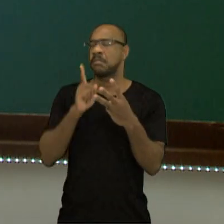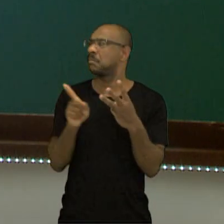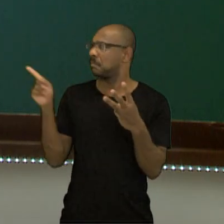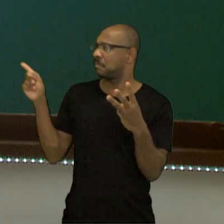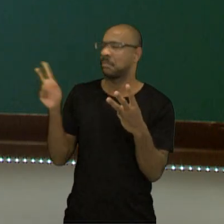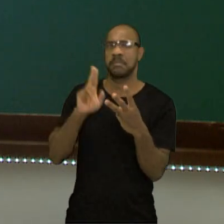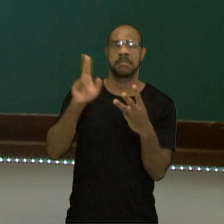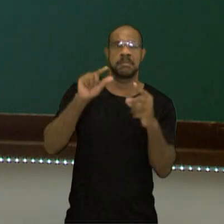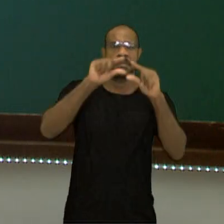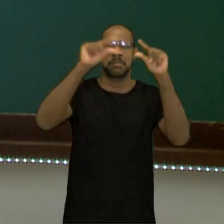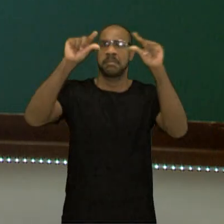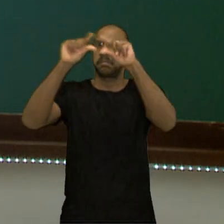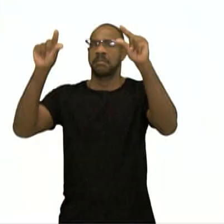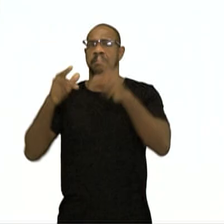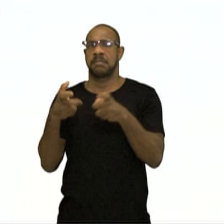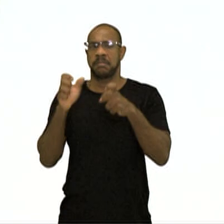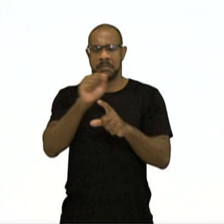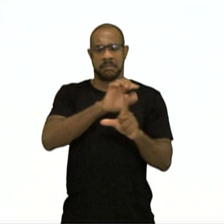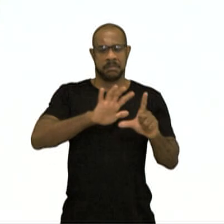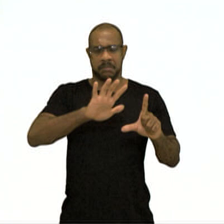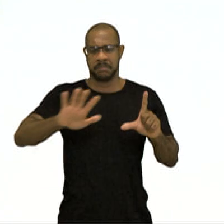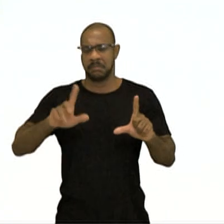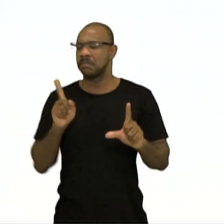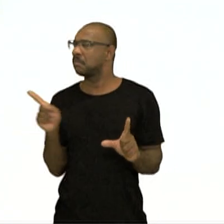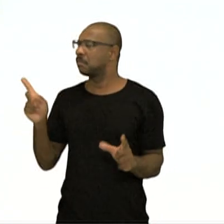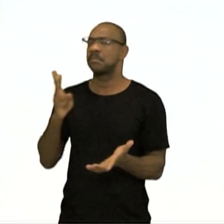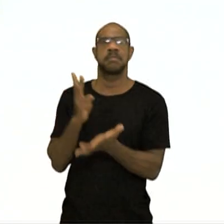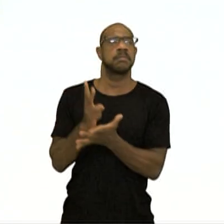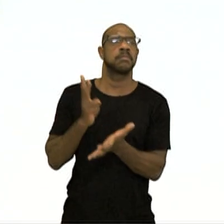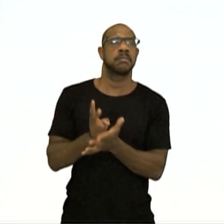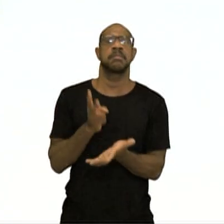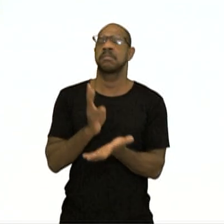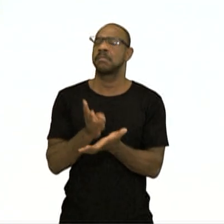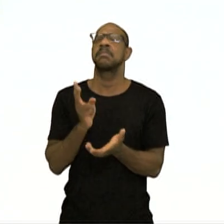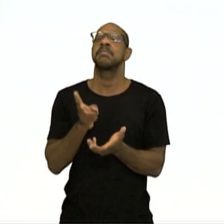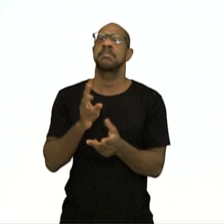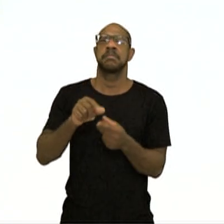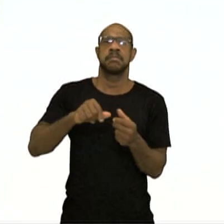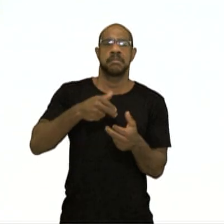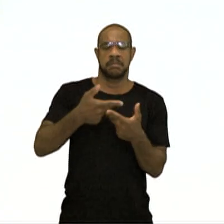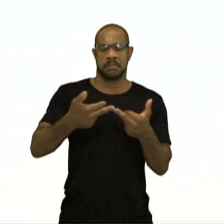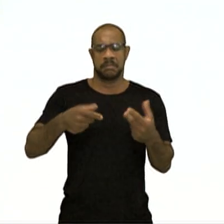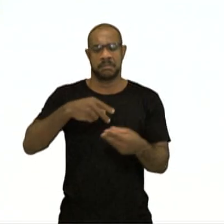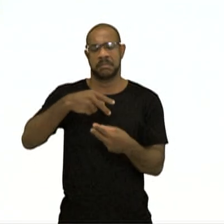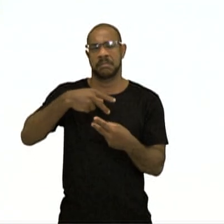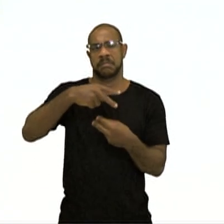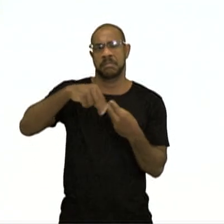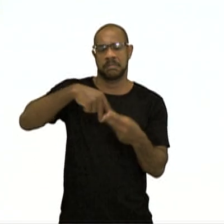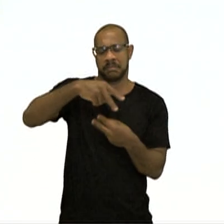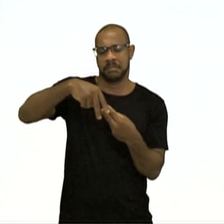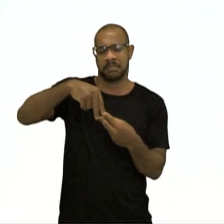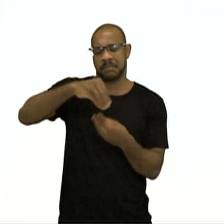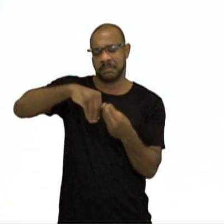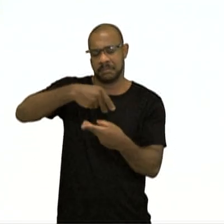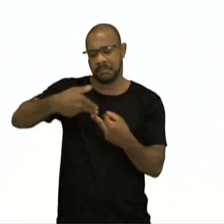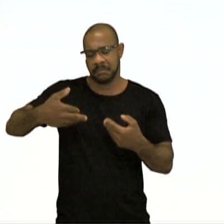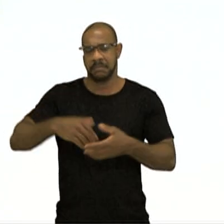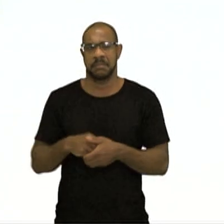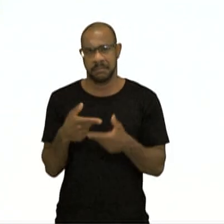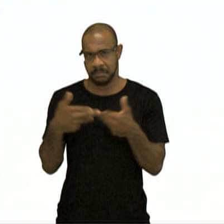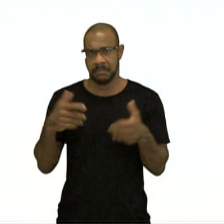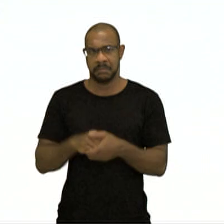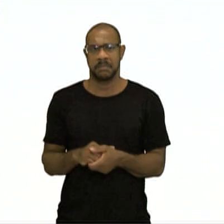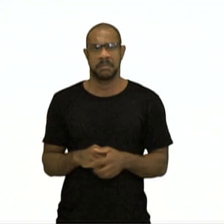Observem as imagens, sempre o mesmo elemento. No primeiro exemplo nós temos só hidrogênio,